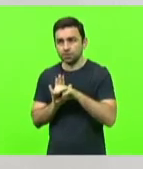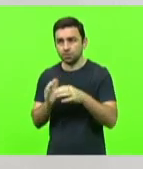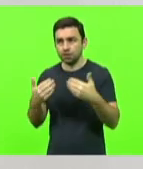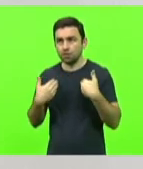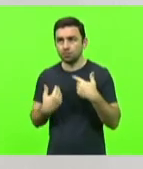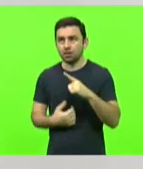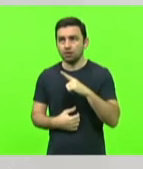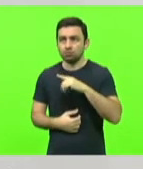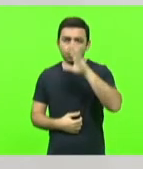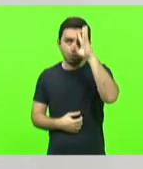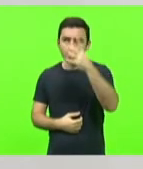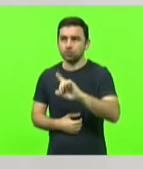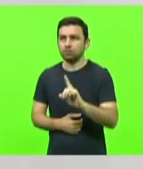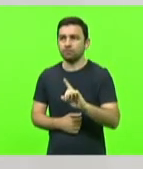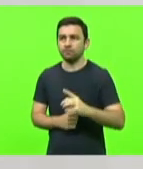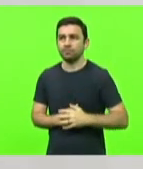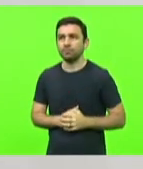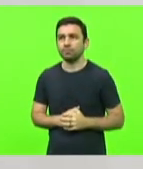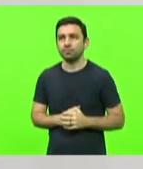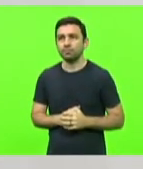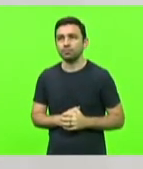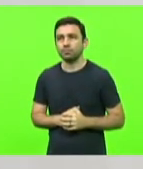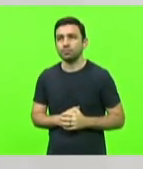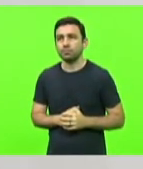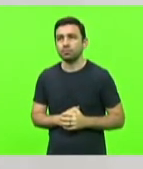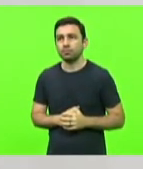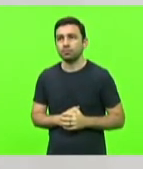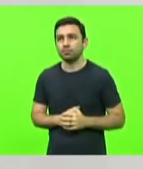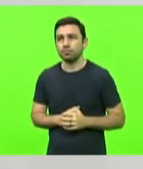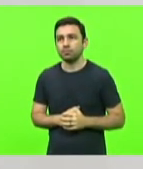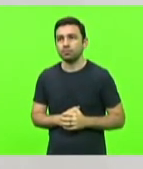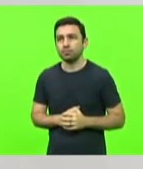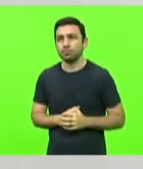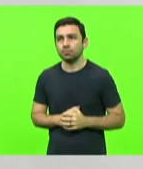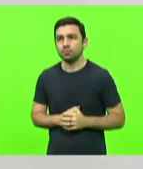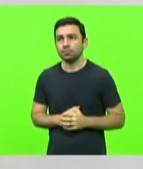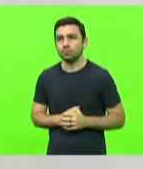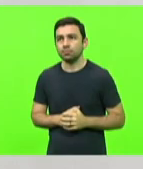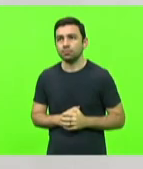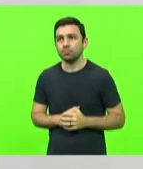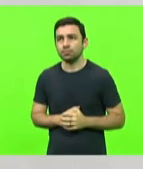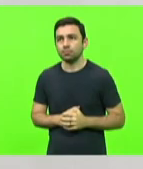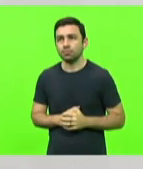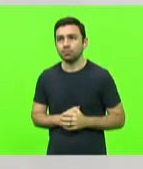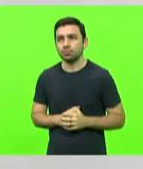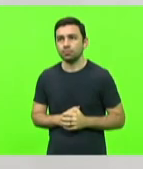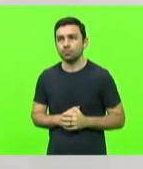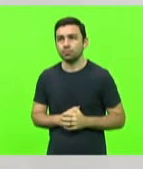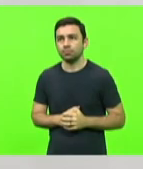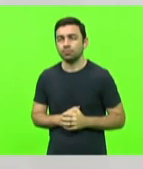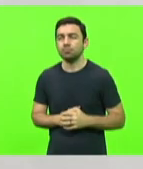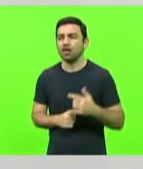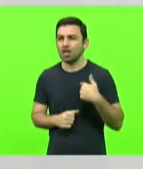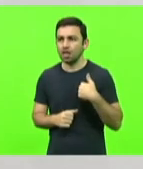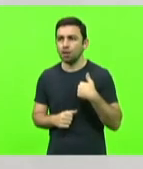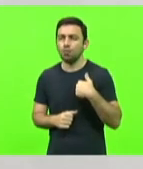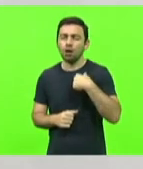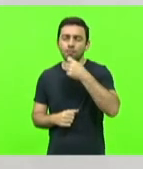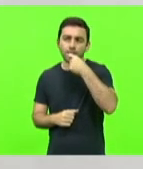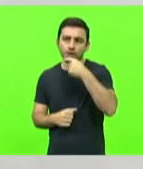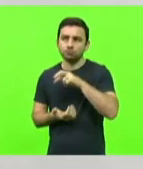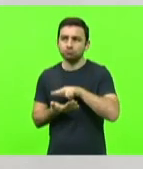não resolve. Enfatizo, estou tomando Ivermectina esse tempo todo, eu